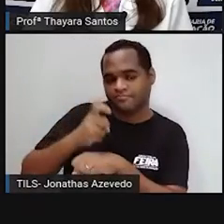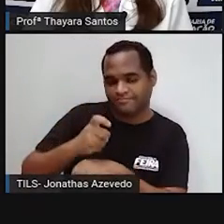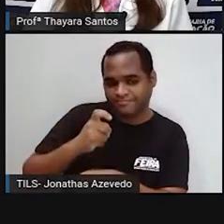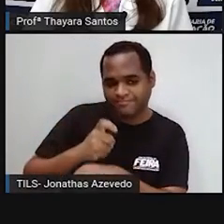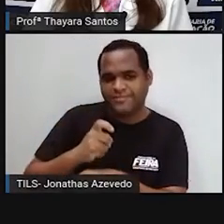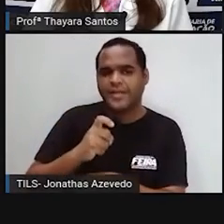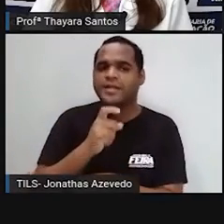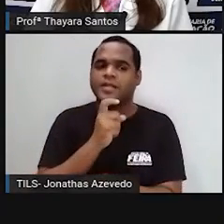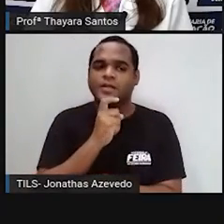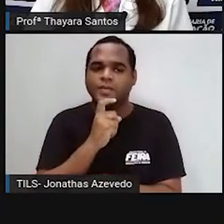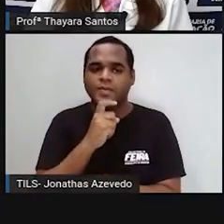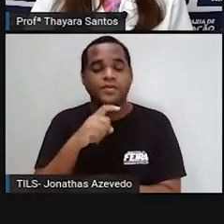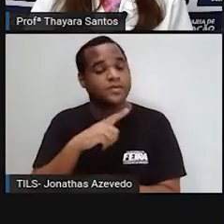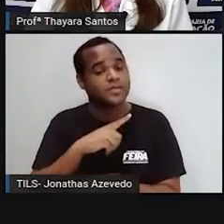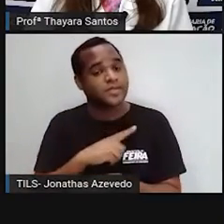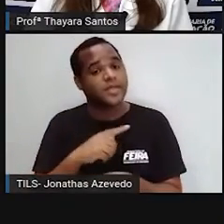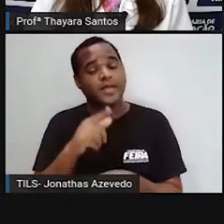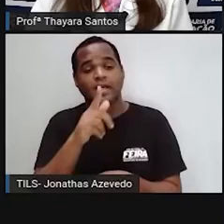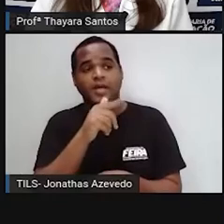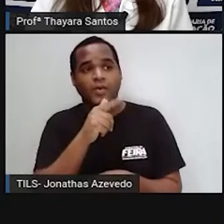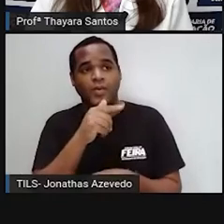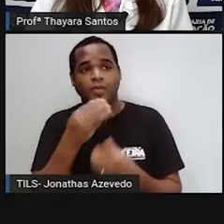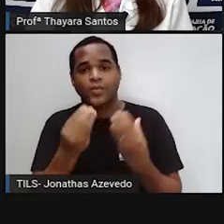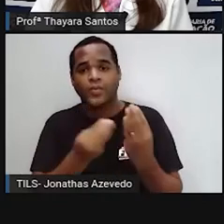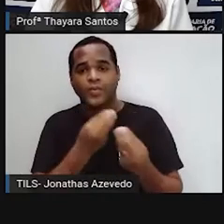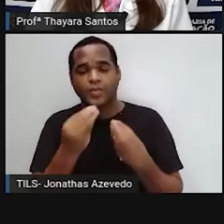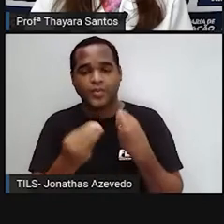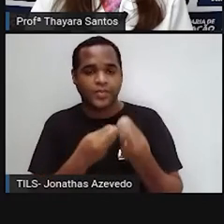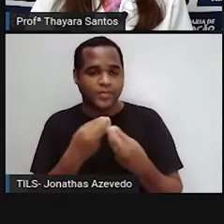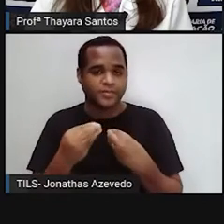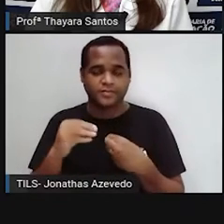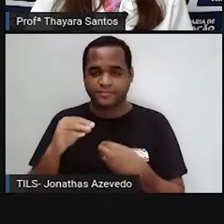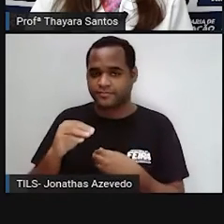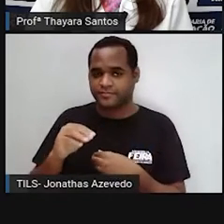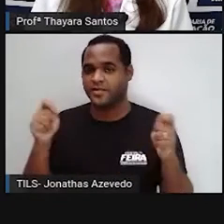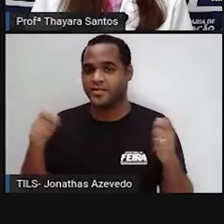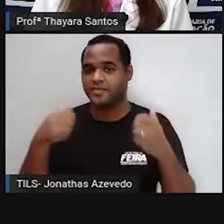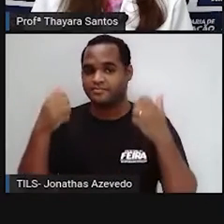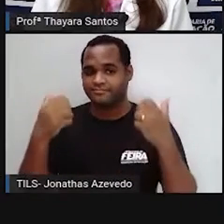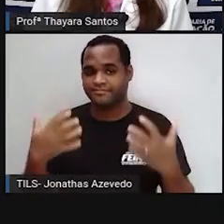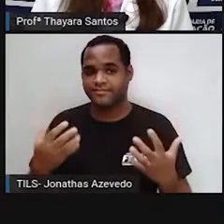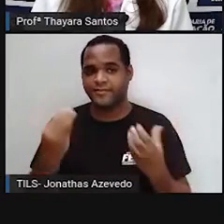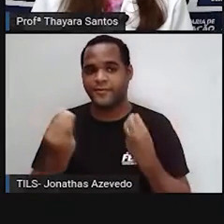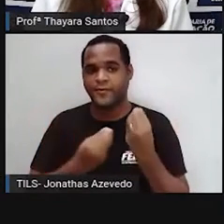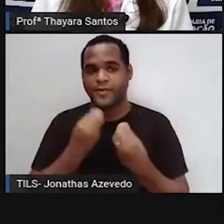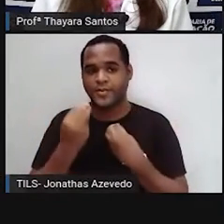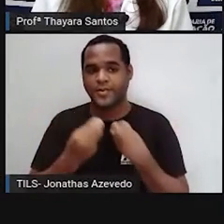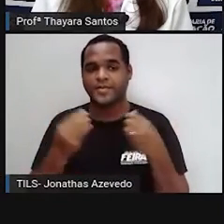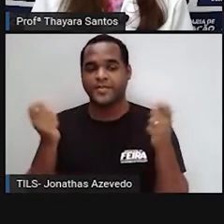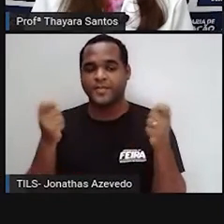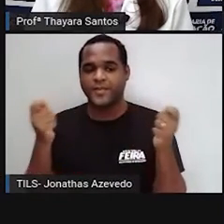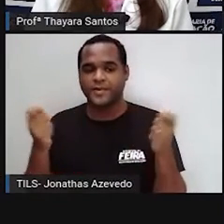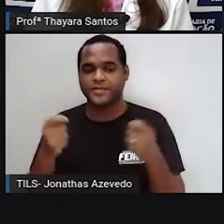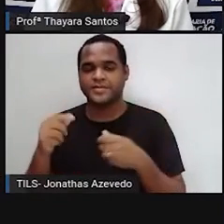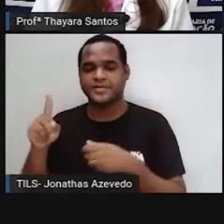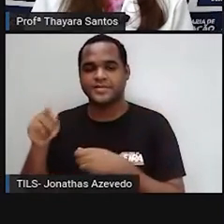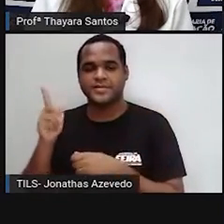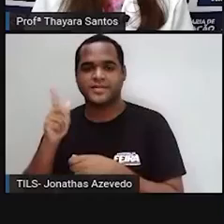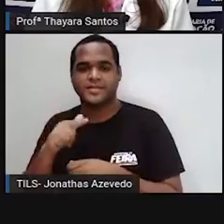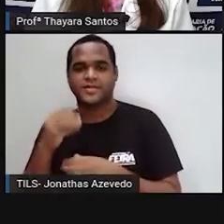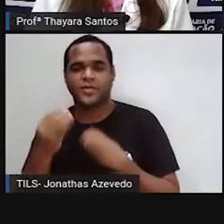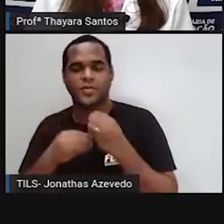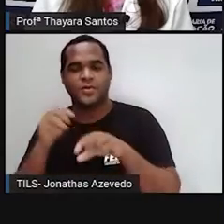Essa água faz com que o volume de água dos oceanos aumente. Isso também desencadeia uma